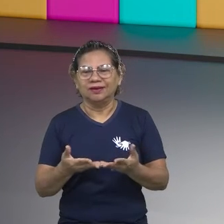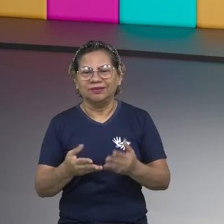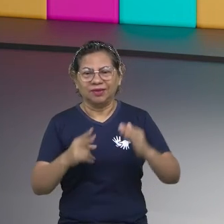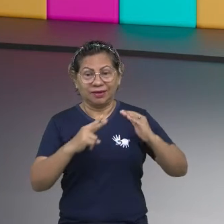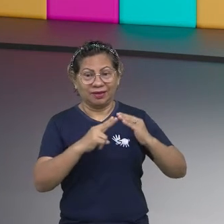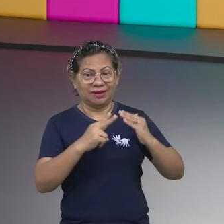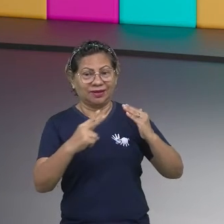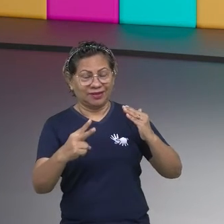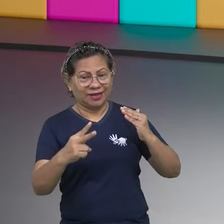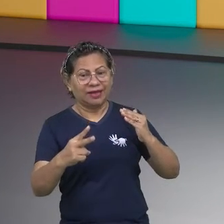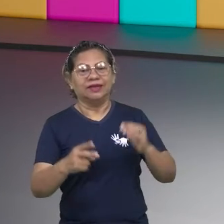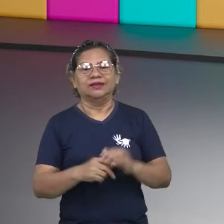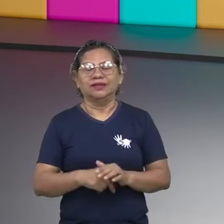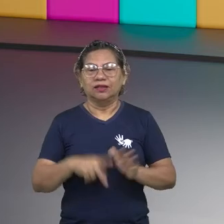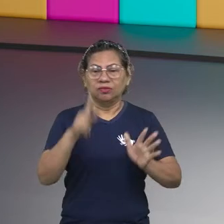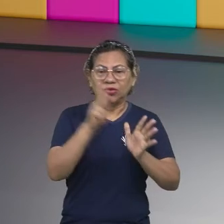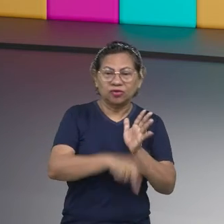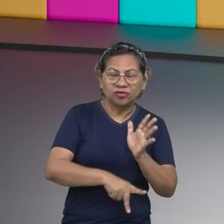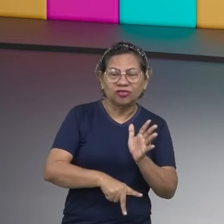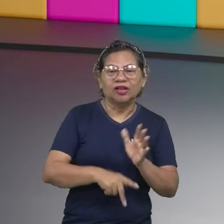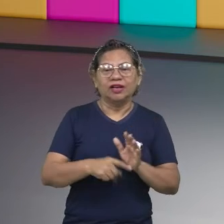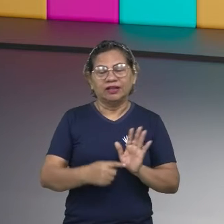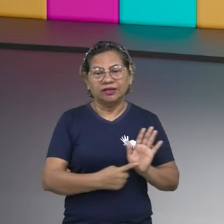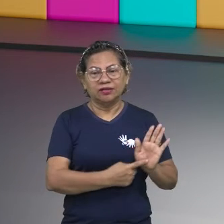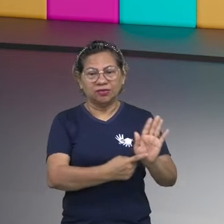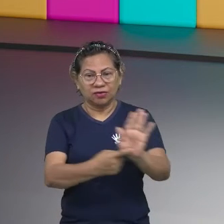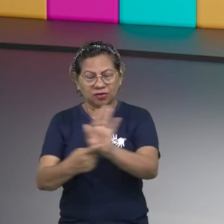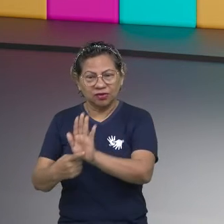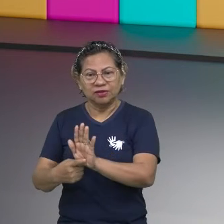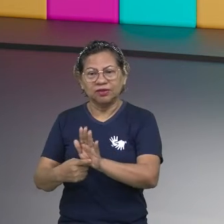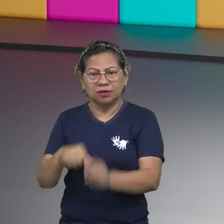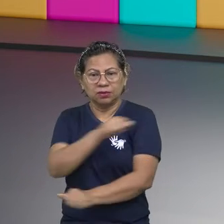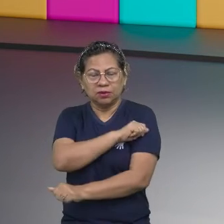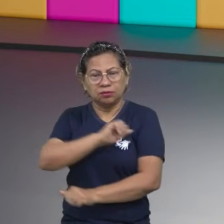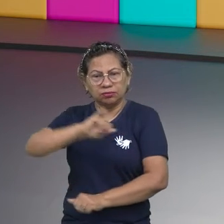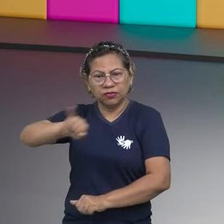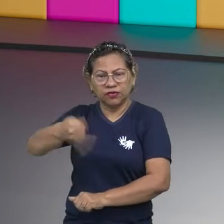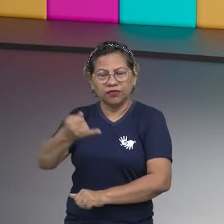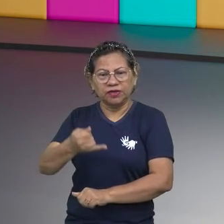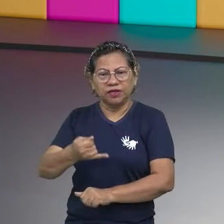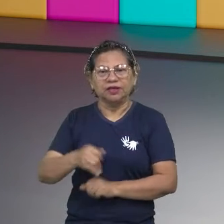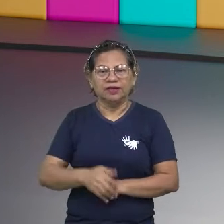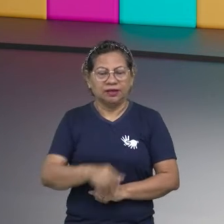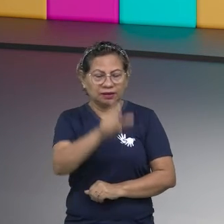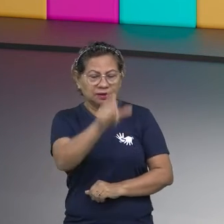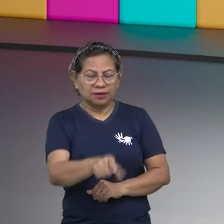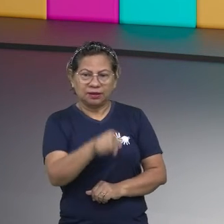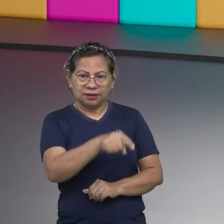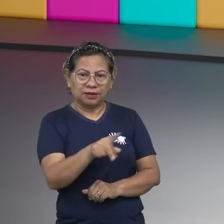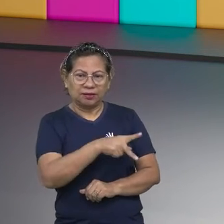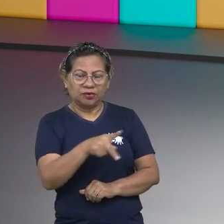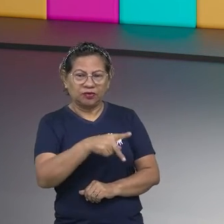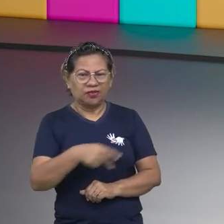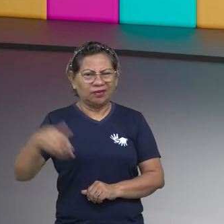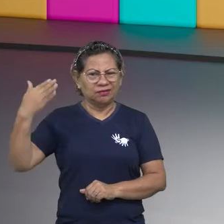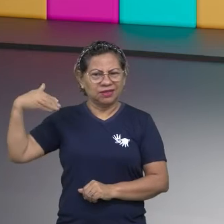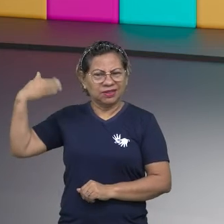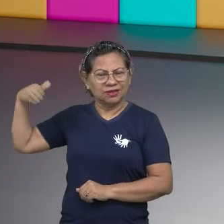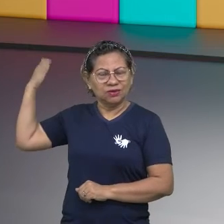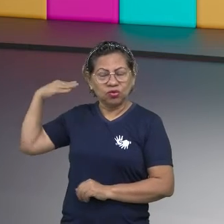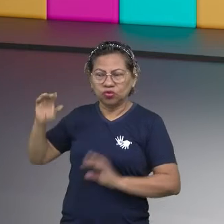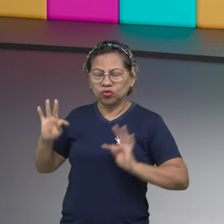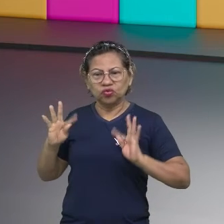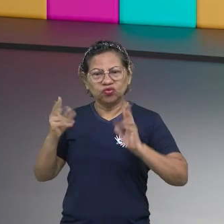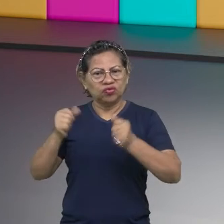passados aqui, se os alunos aproveitassem, a minha época, tudo era comprado.